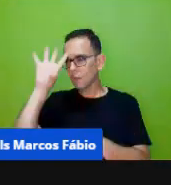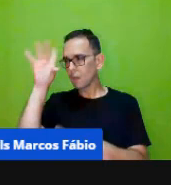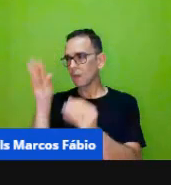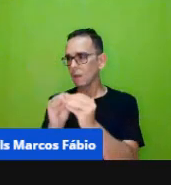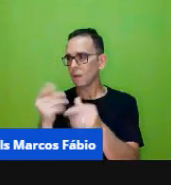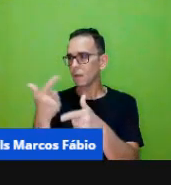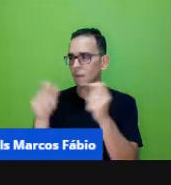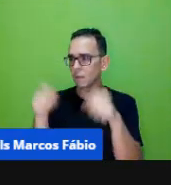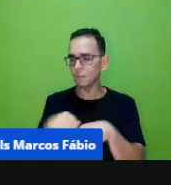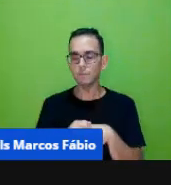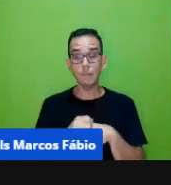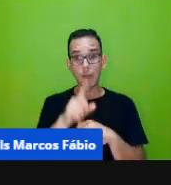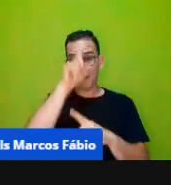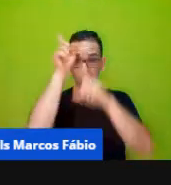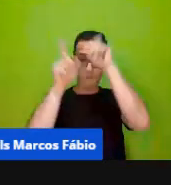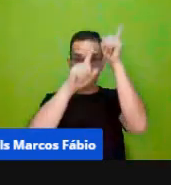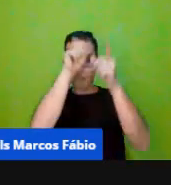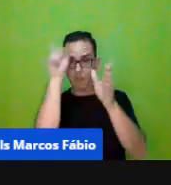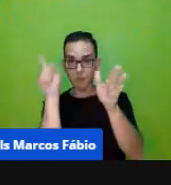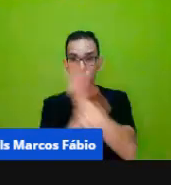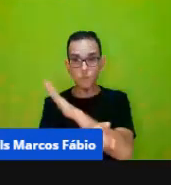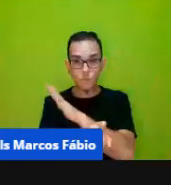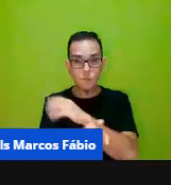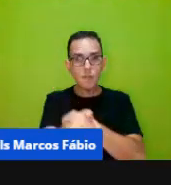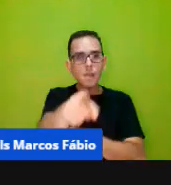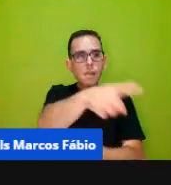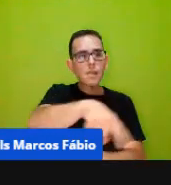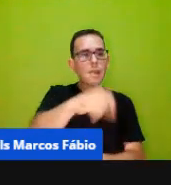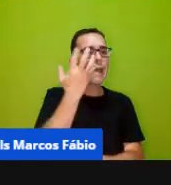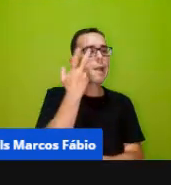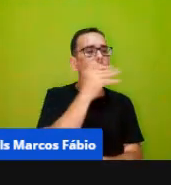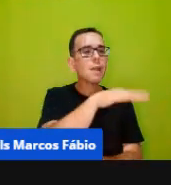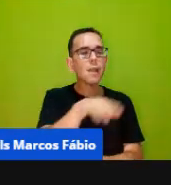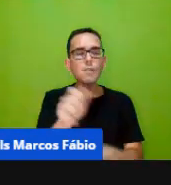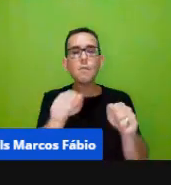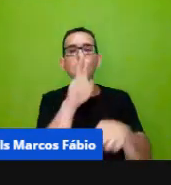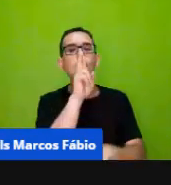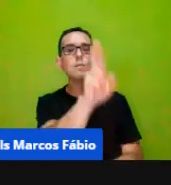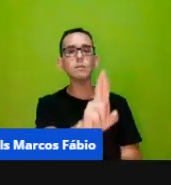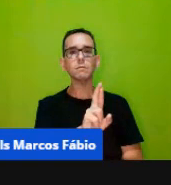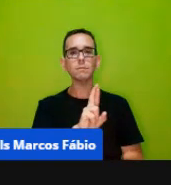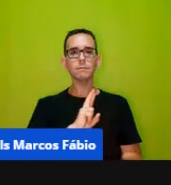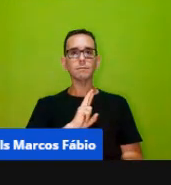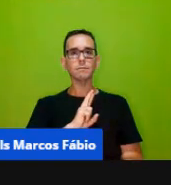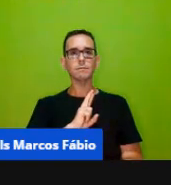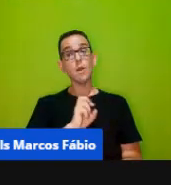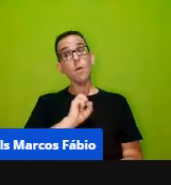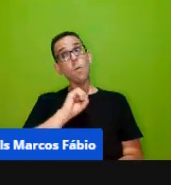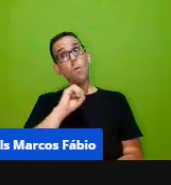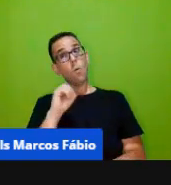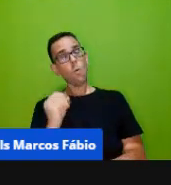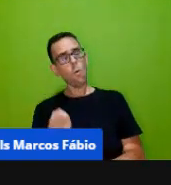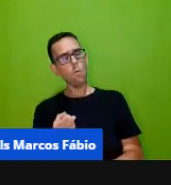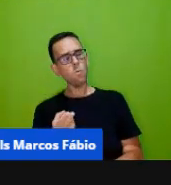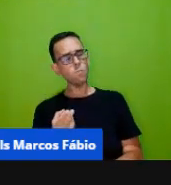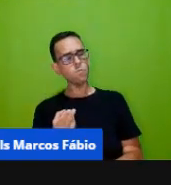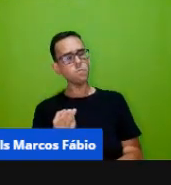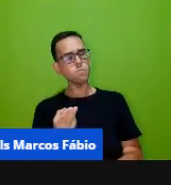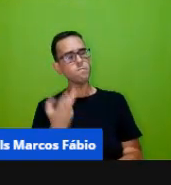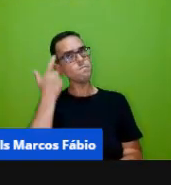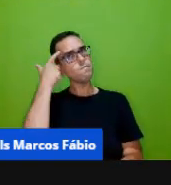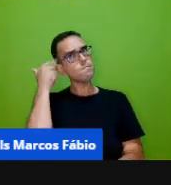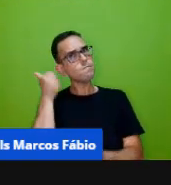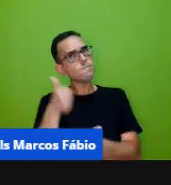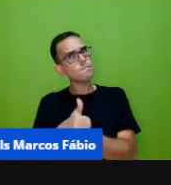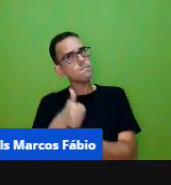perguntas que ele quer que as crianças respondam, ou que pelo menos suscita um pensamento